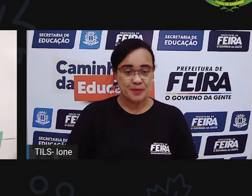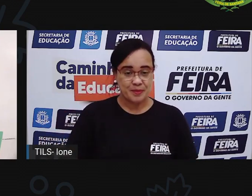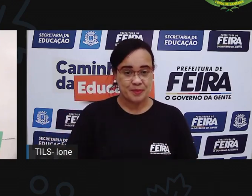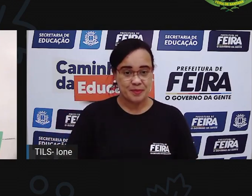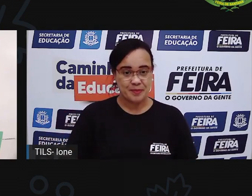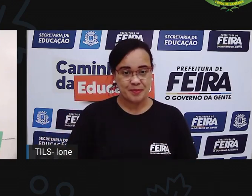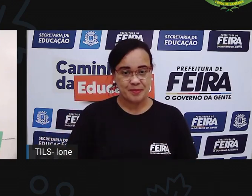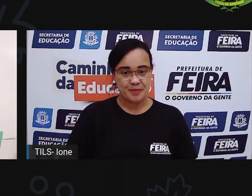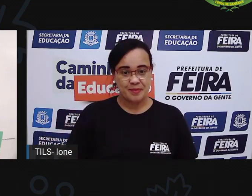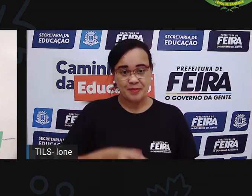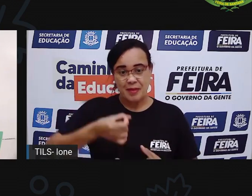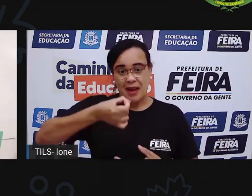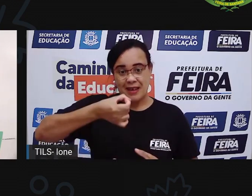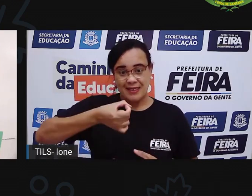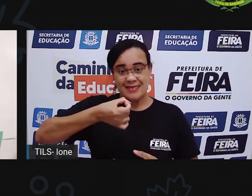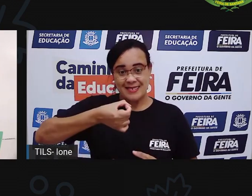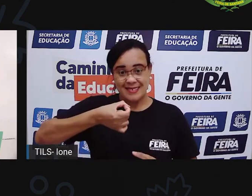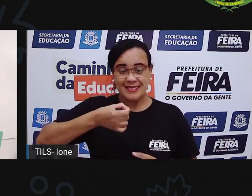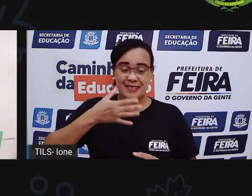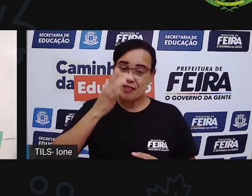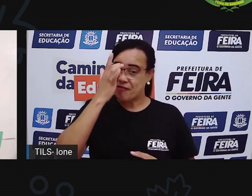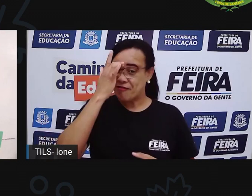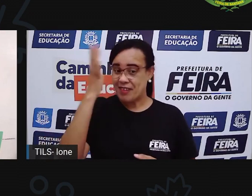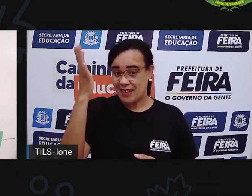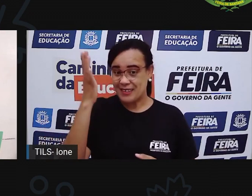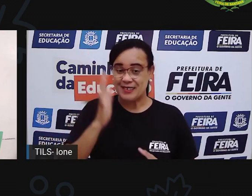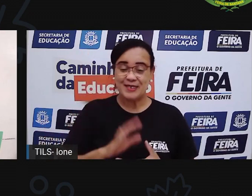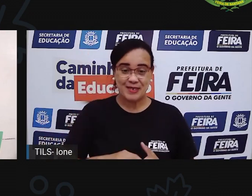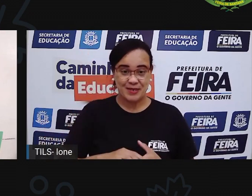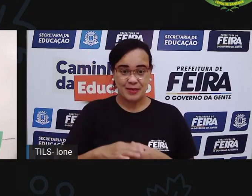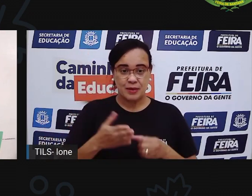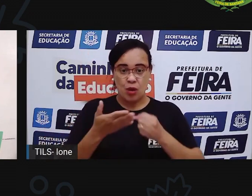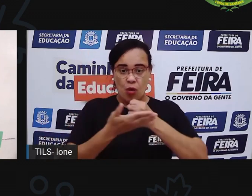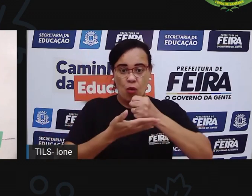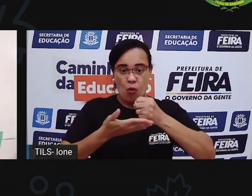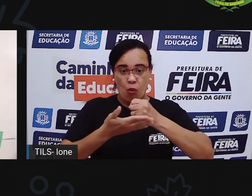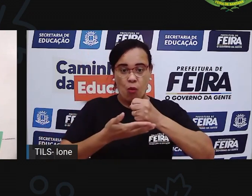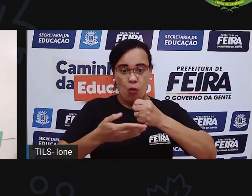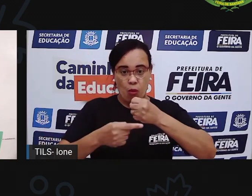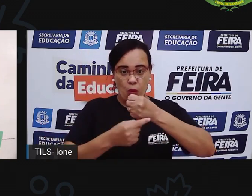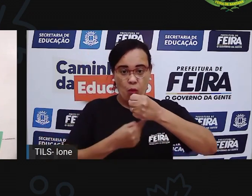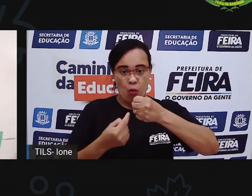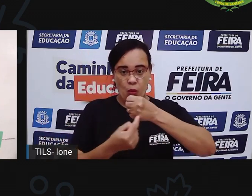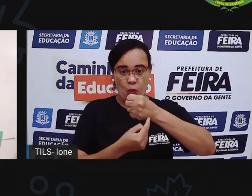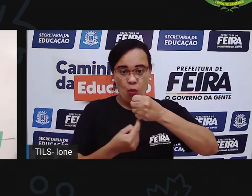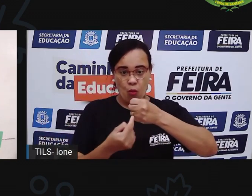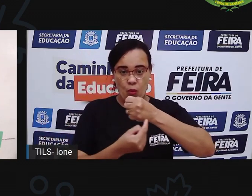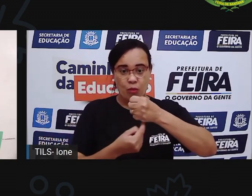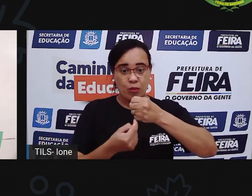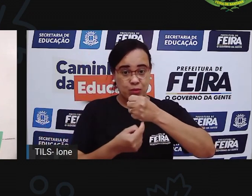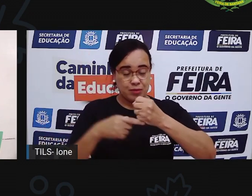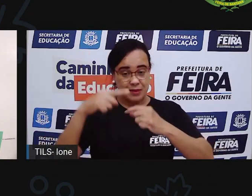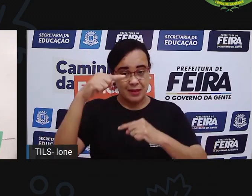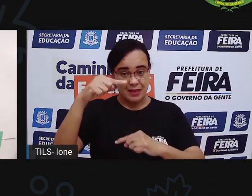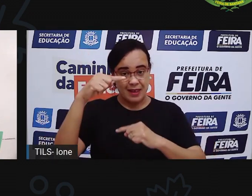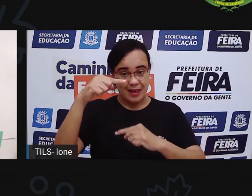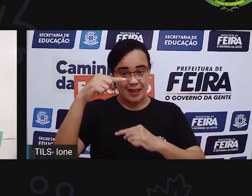a tampa que fica mais fácil. Então a gente começa cortando a base, o fundo da garrafa aqui, ó, certo?